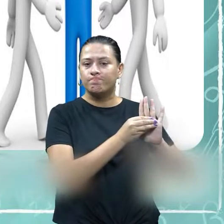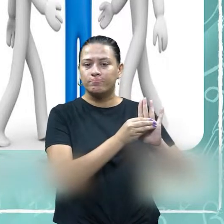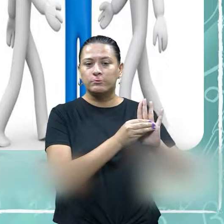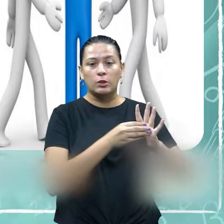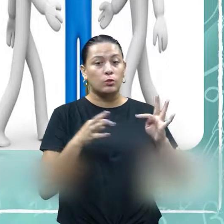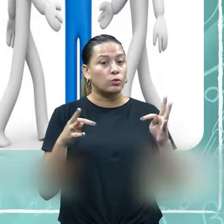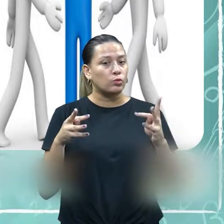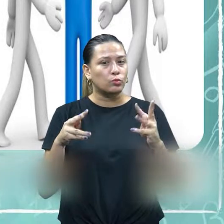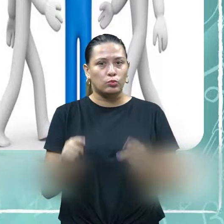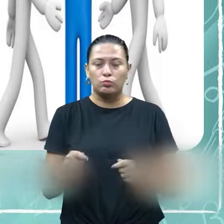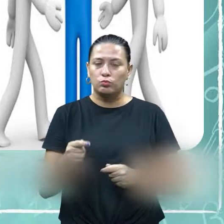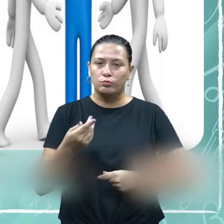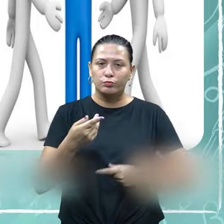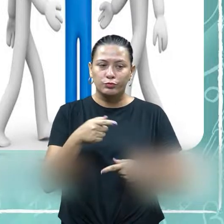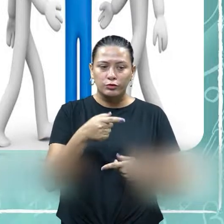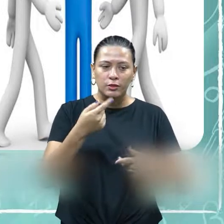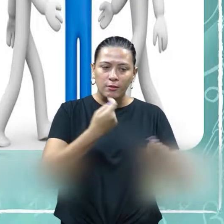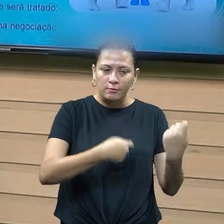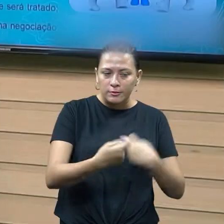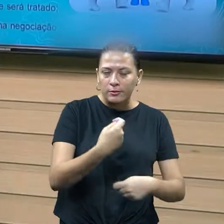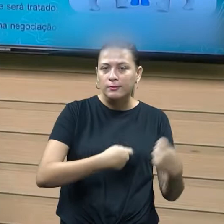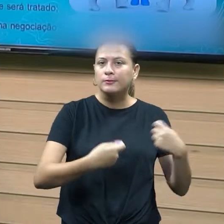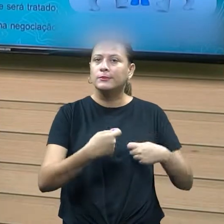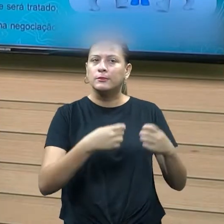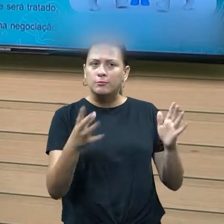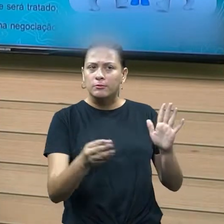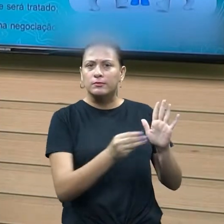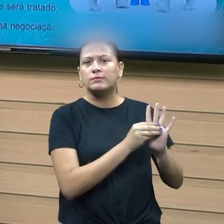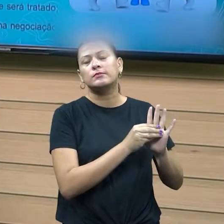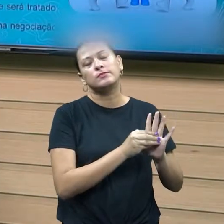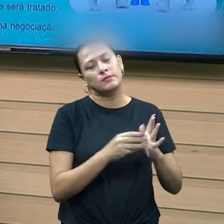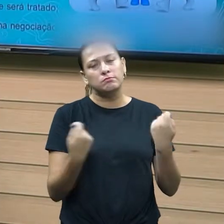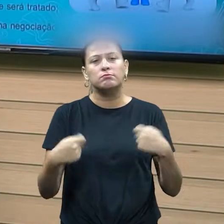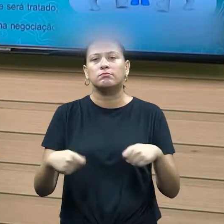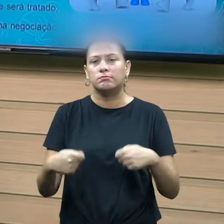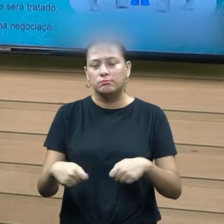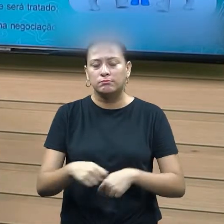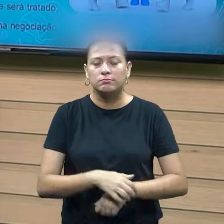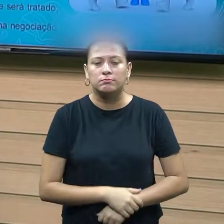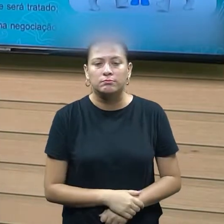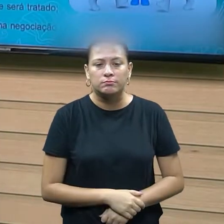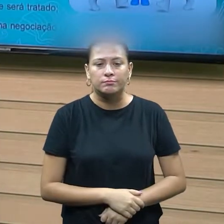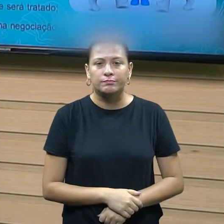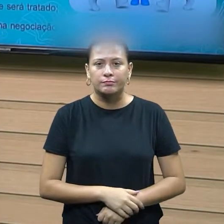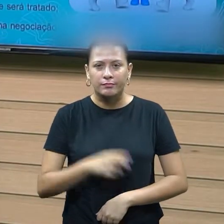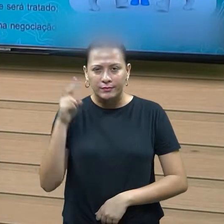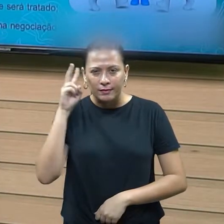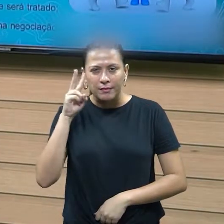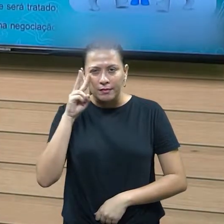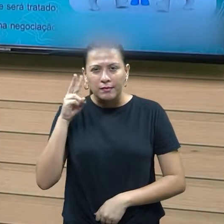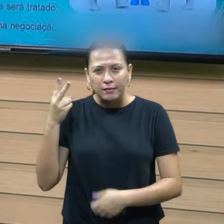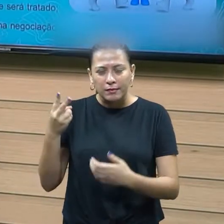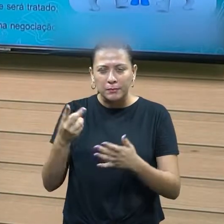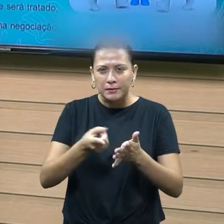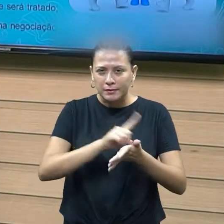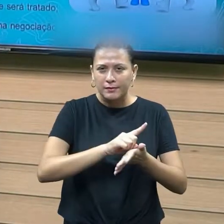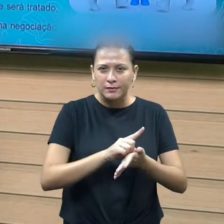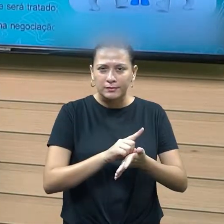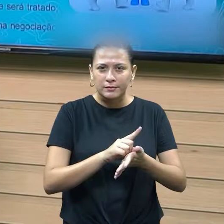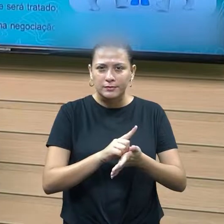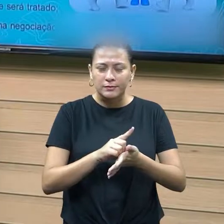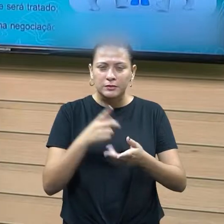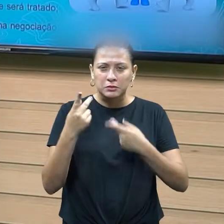tudo que está sendo tratado a negociação, entendeu? Tudo isso tem que ser registrado. Olha a questão do documento que ela colocou, né, anterior.